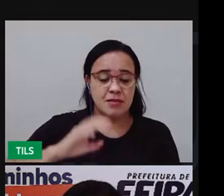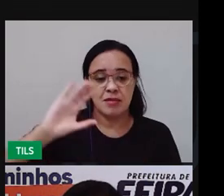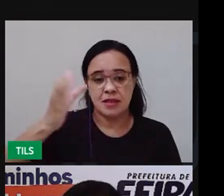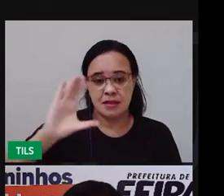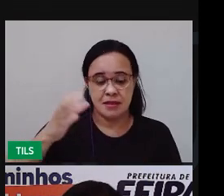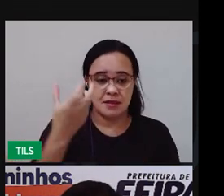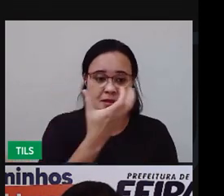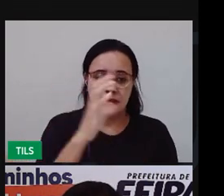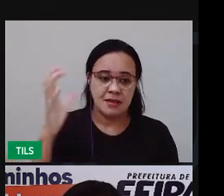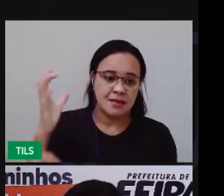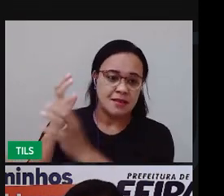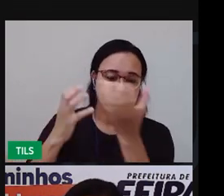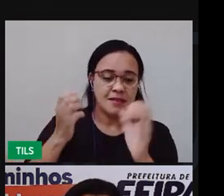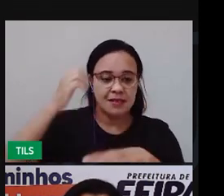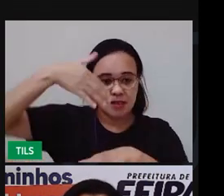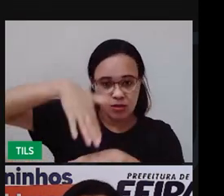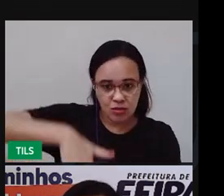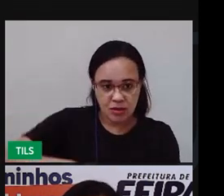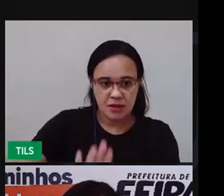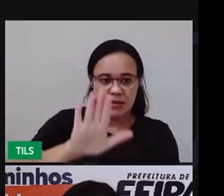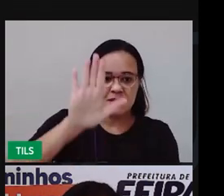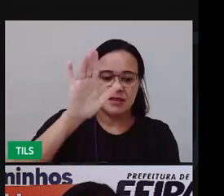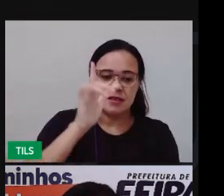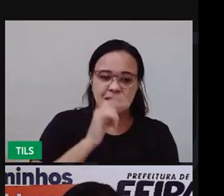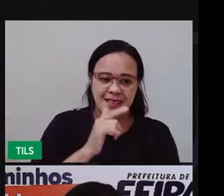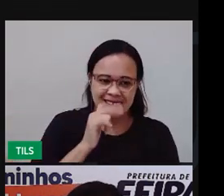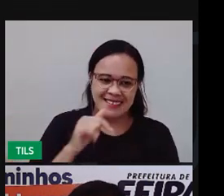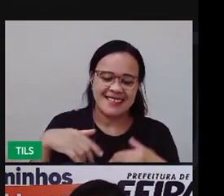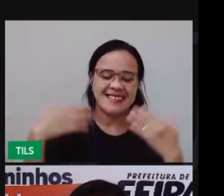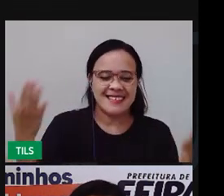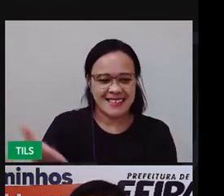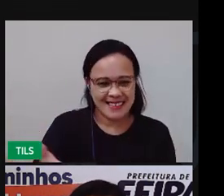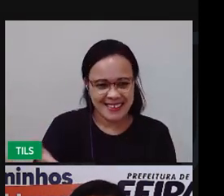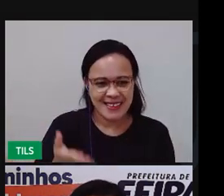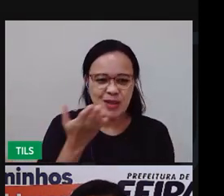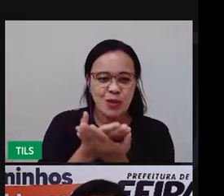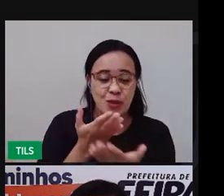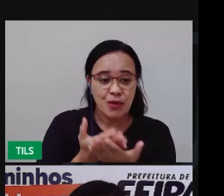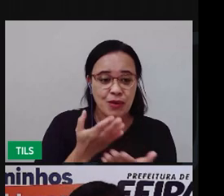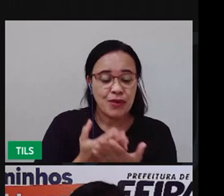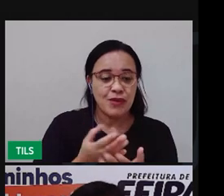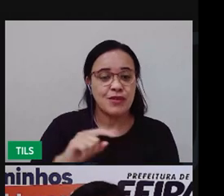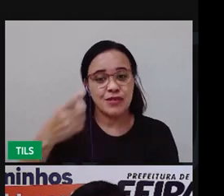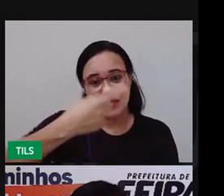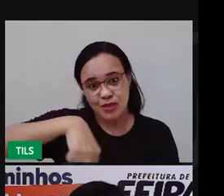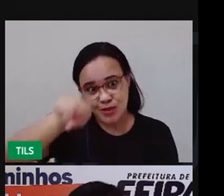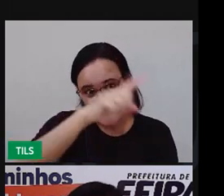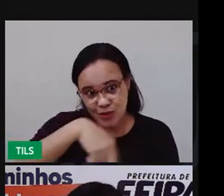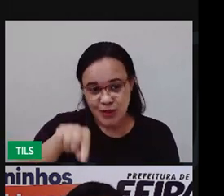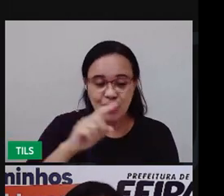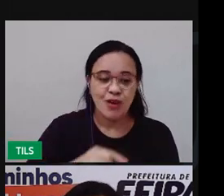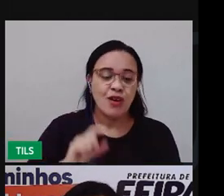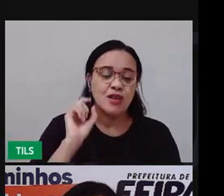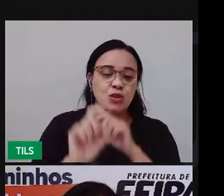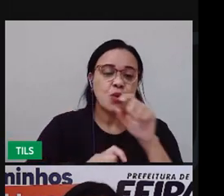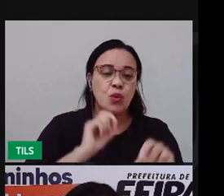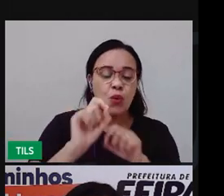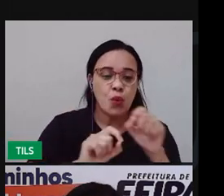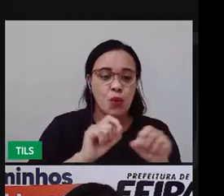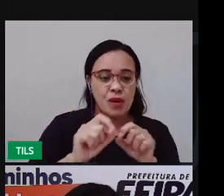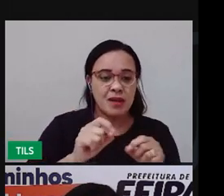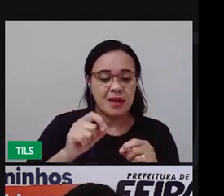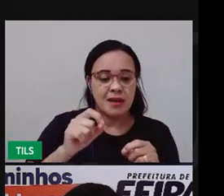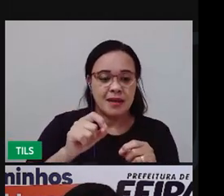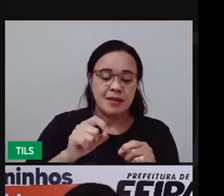Natureza. Nessa aula de hoje, nós vamos explorar o assunto Resolvendo Problemas